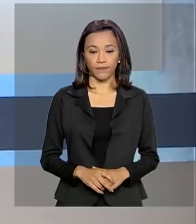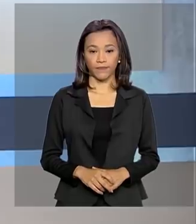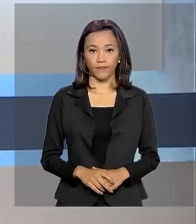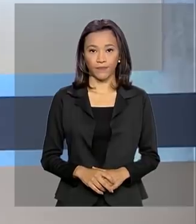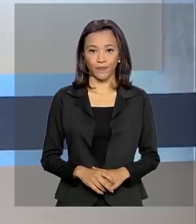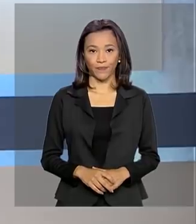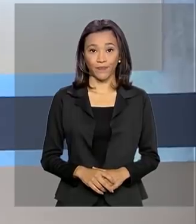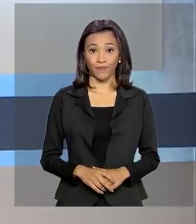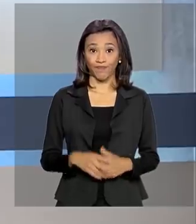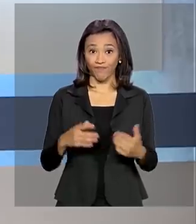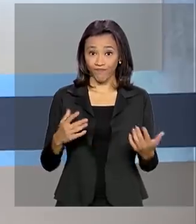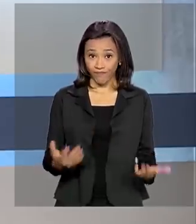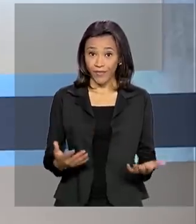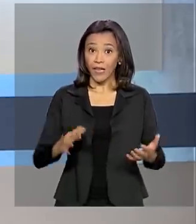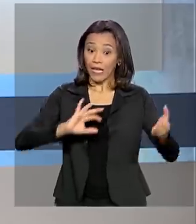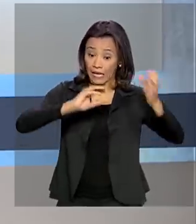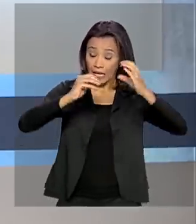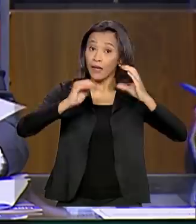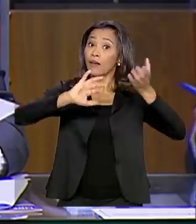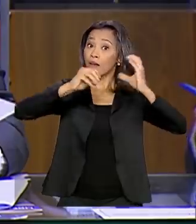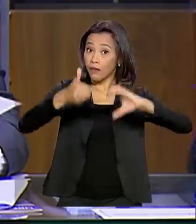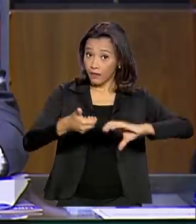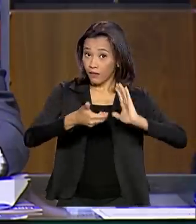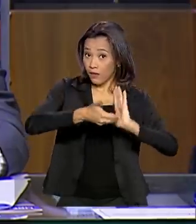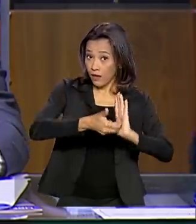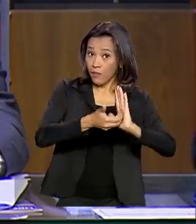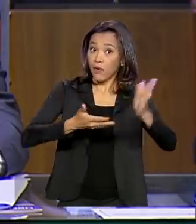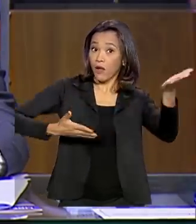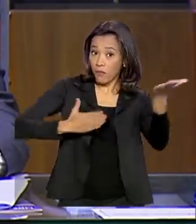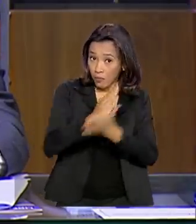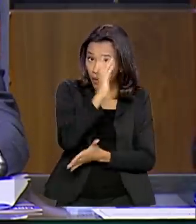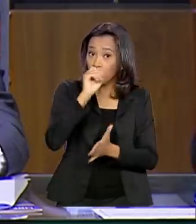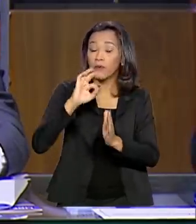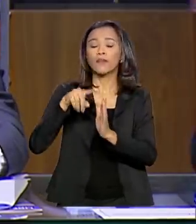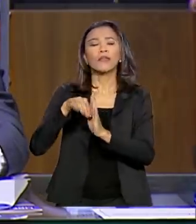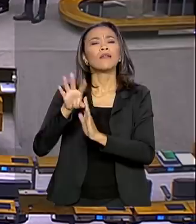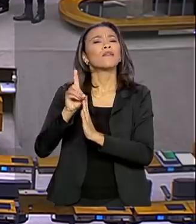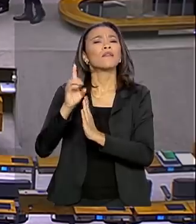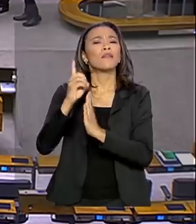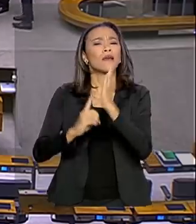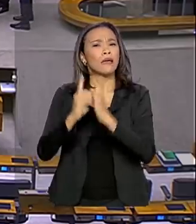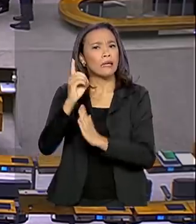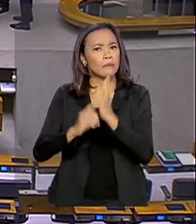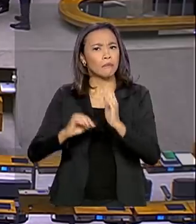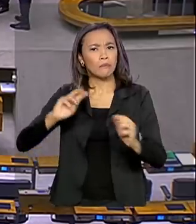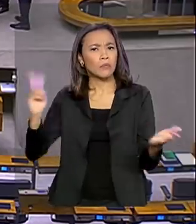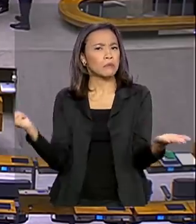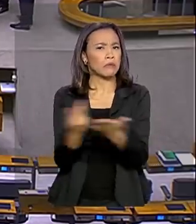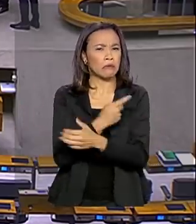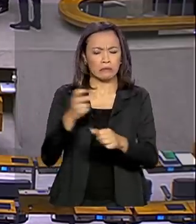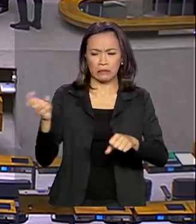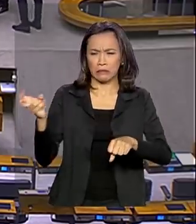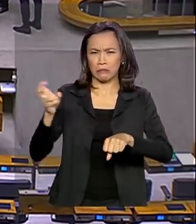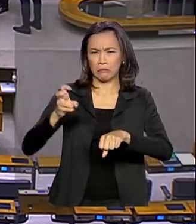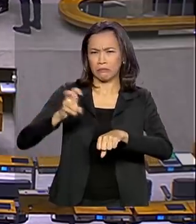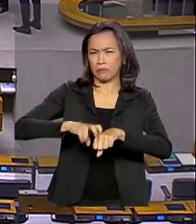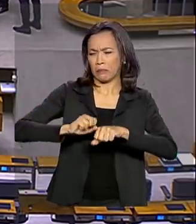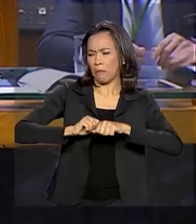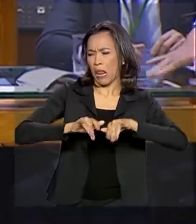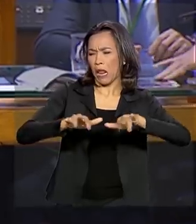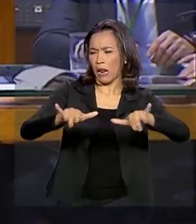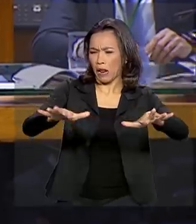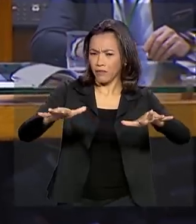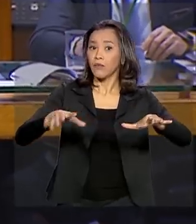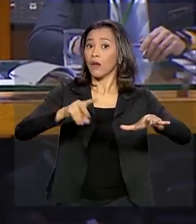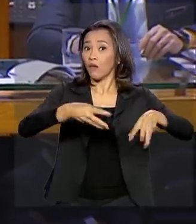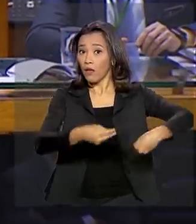Câmara aprova decreto de calamidade pública pelo coronavírus. O projeto segue agora para o Senado. É mais um